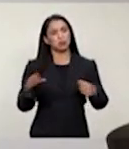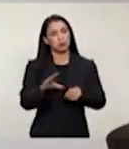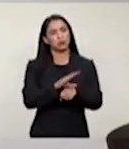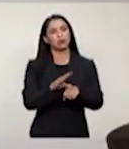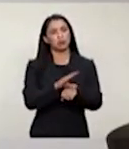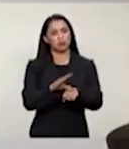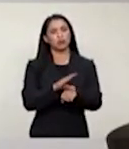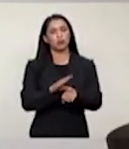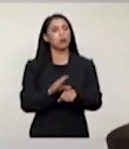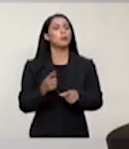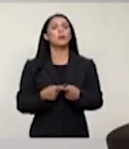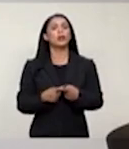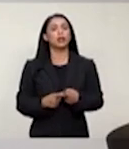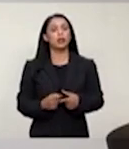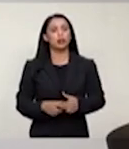E por que isso?